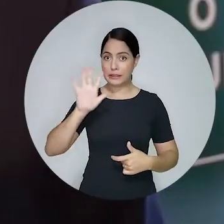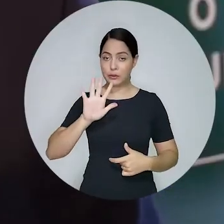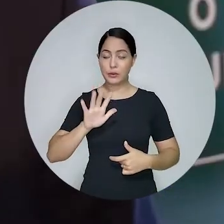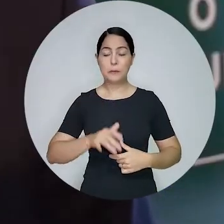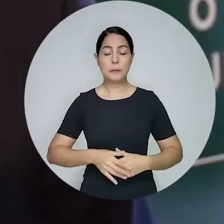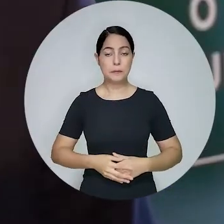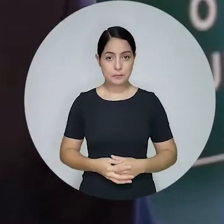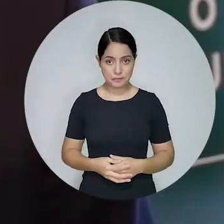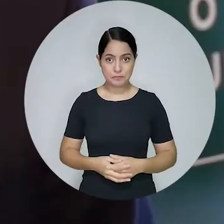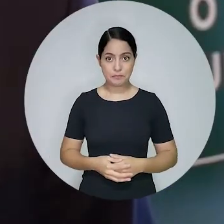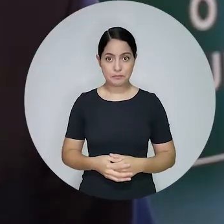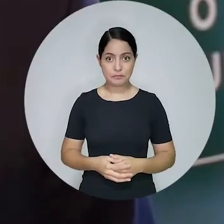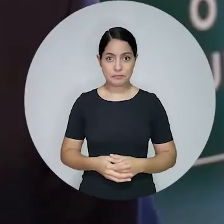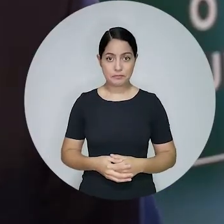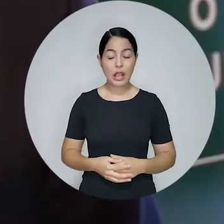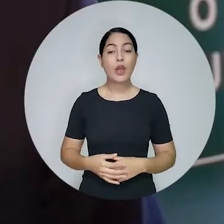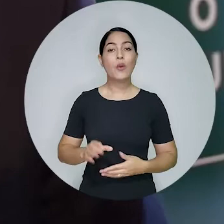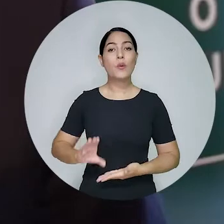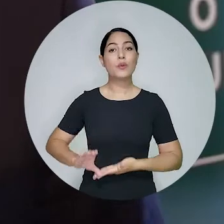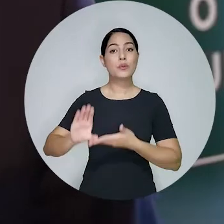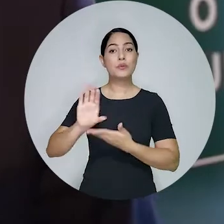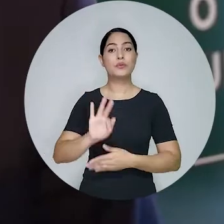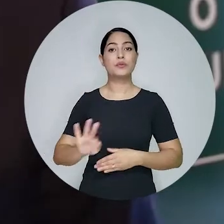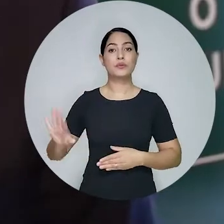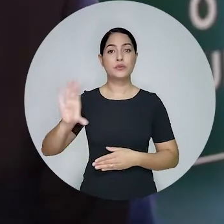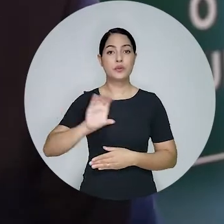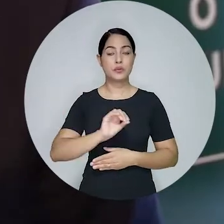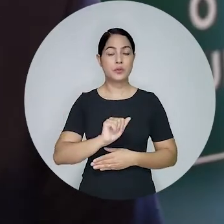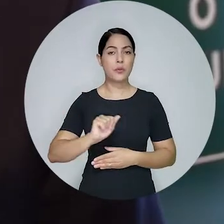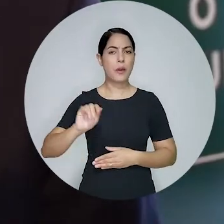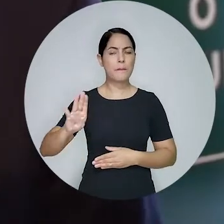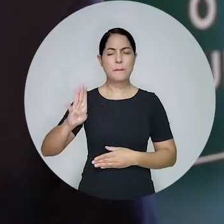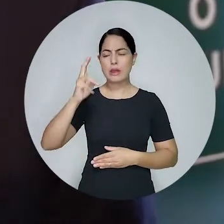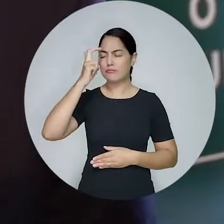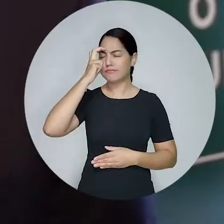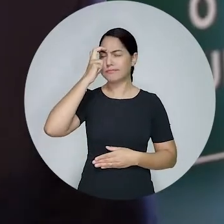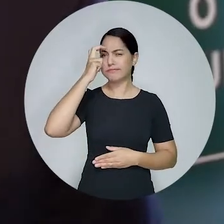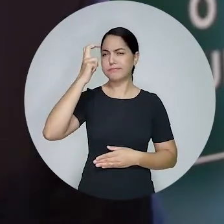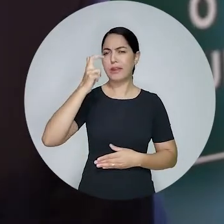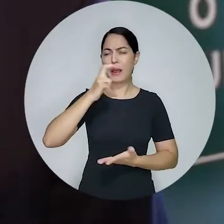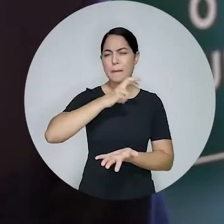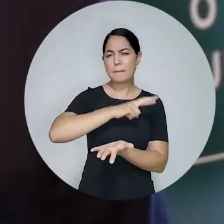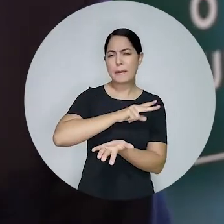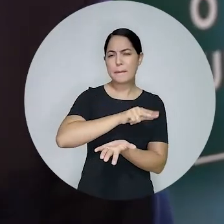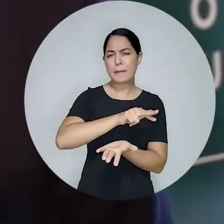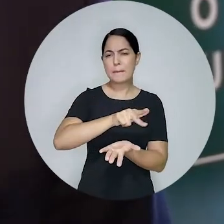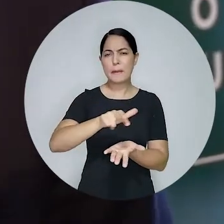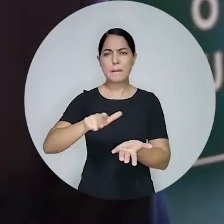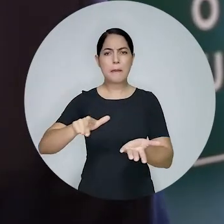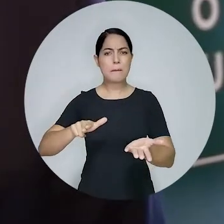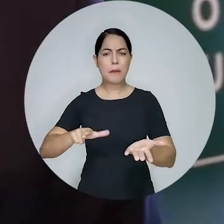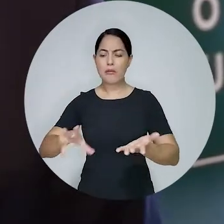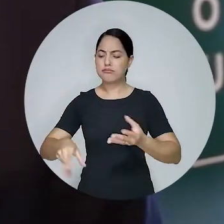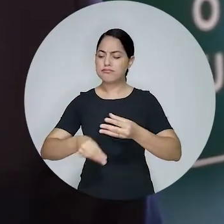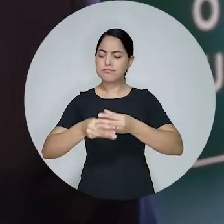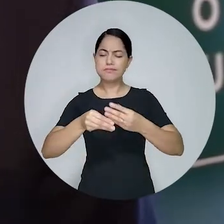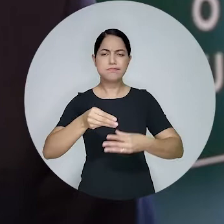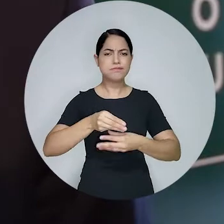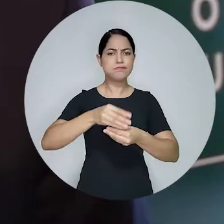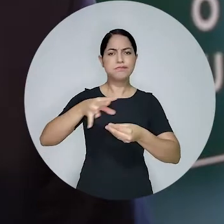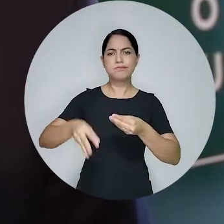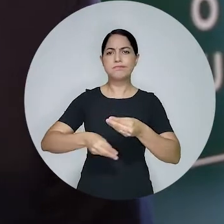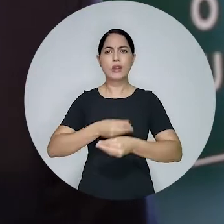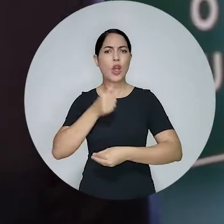Federal da Ordem é também montado por muitas inteligências, muitas expertise emprestadas por